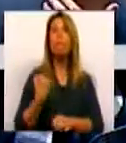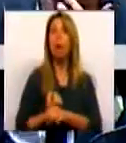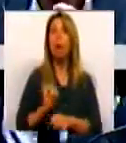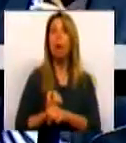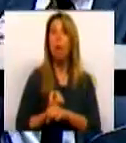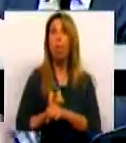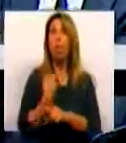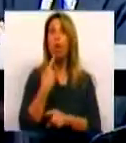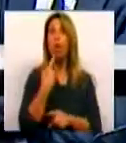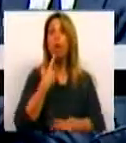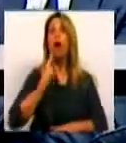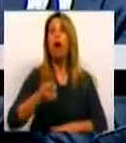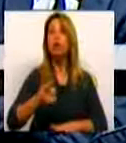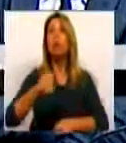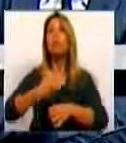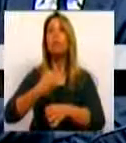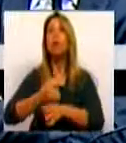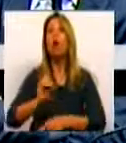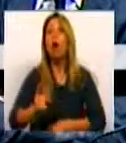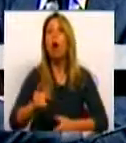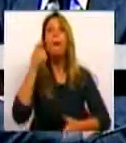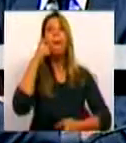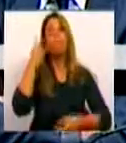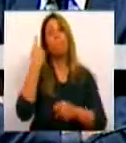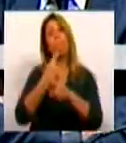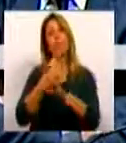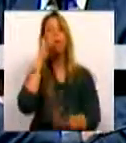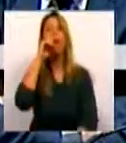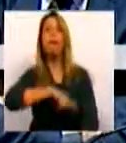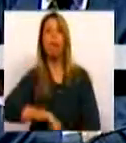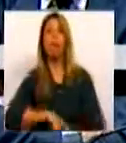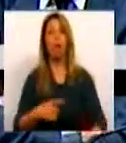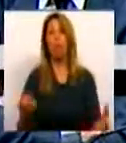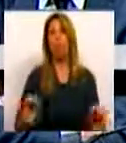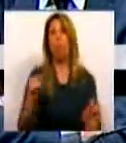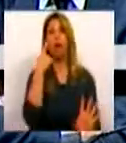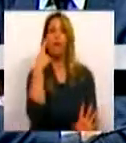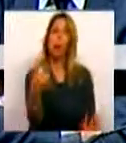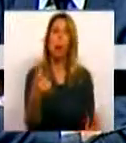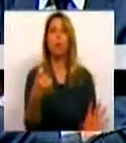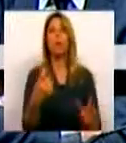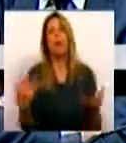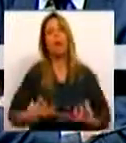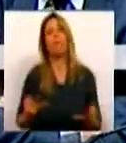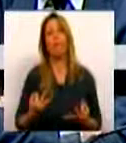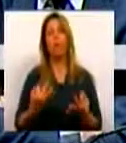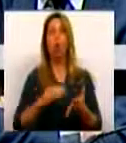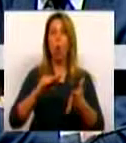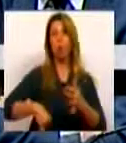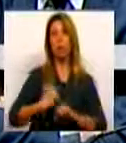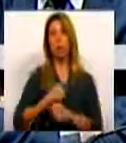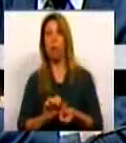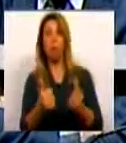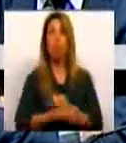trabalhadores, mesmo àqueles que não virem reconhecido o direito à transformação do seu vínculo laboral,